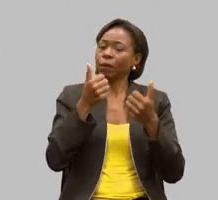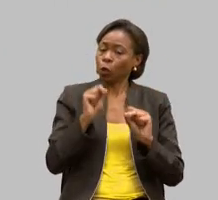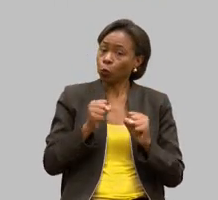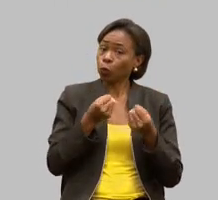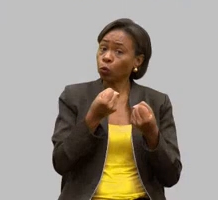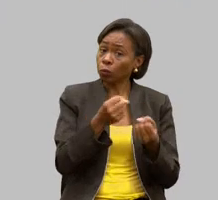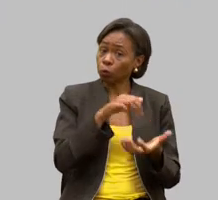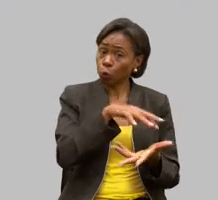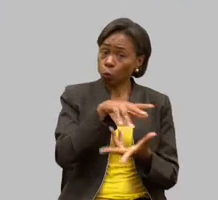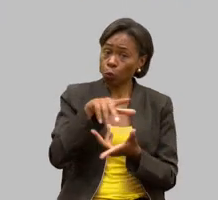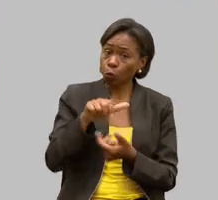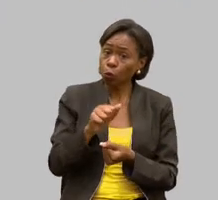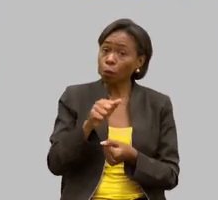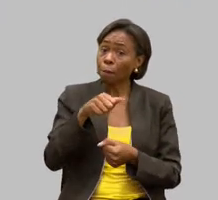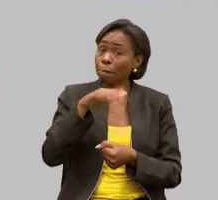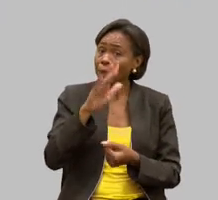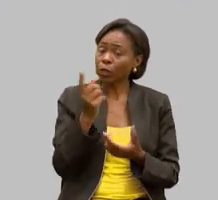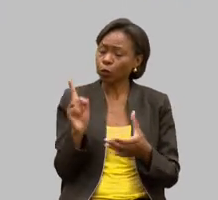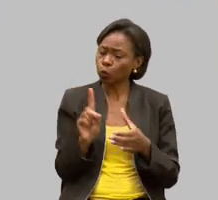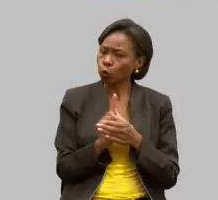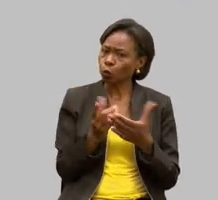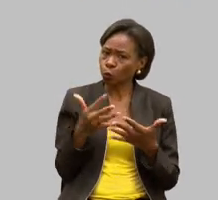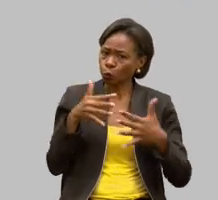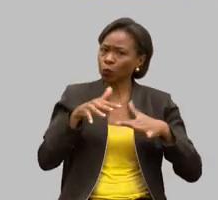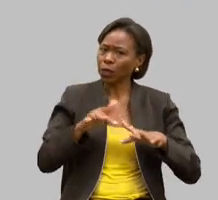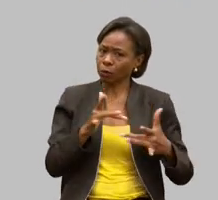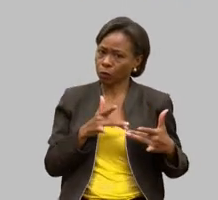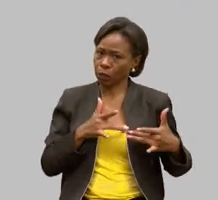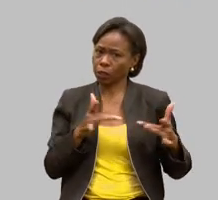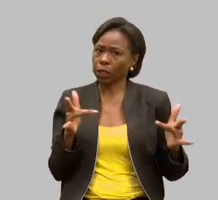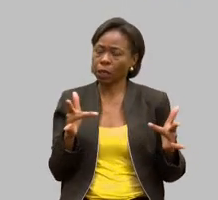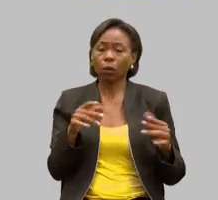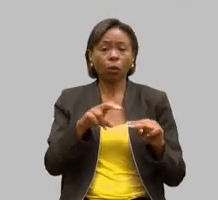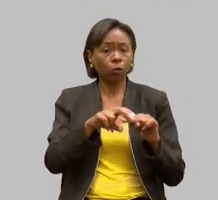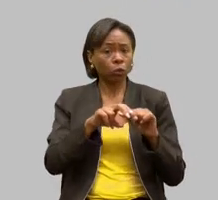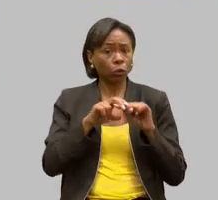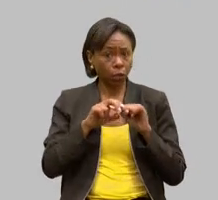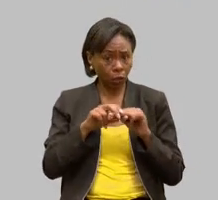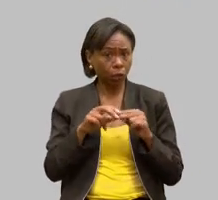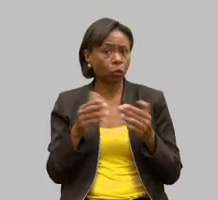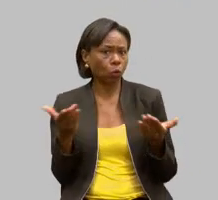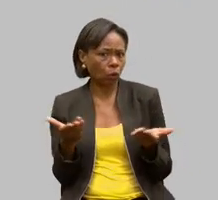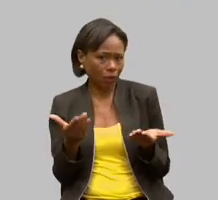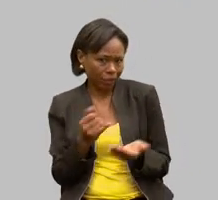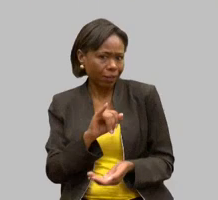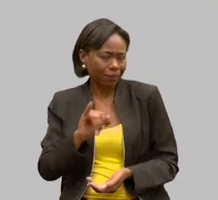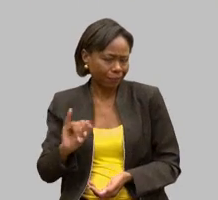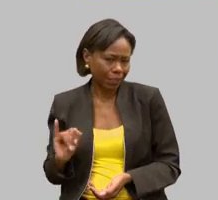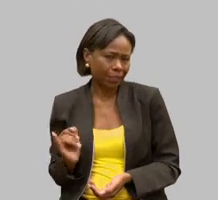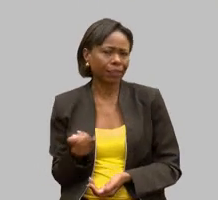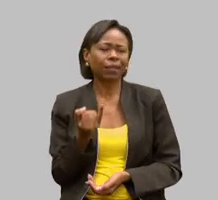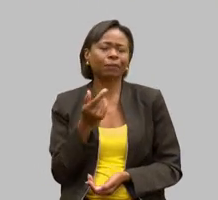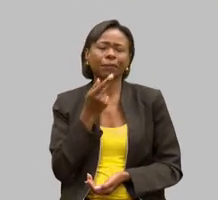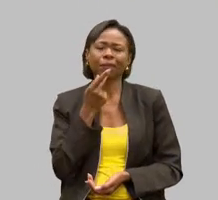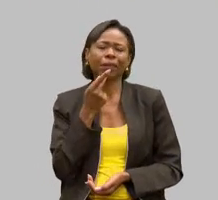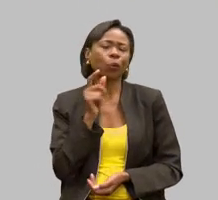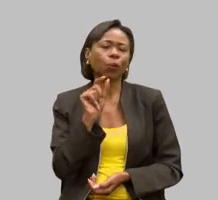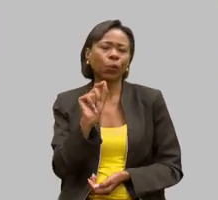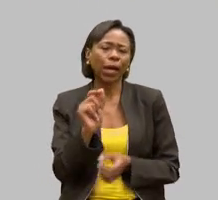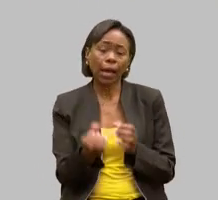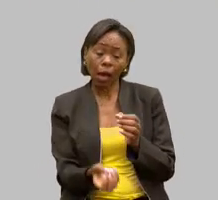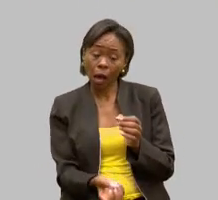solidário. Nesse sentido, meu caro presidente doutor Maurício, aproveitamos o ensejo para anunciar a criação e a